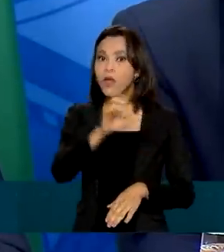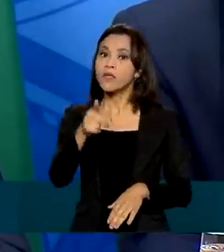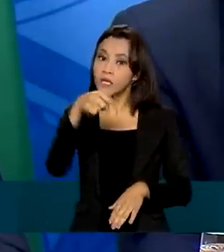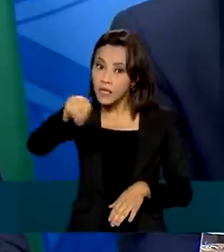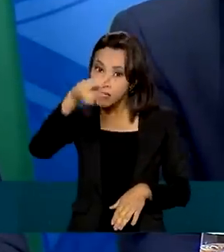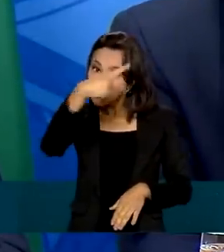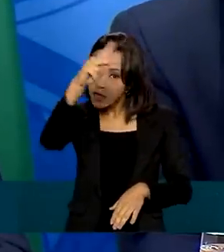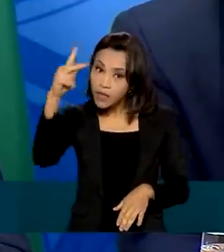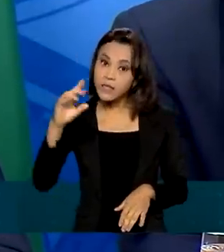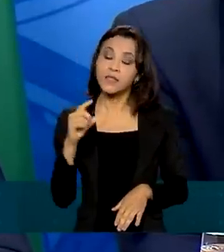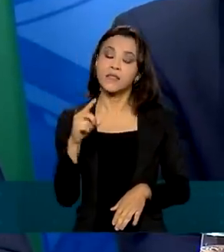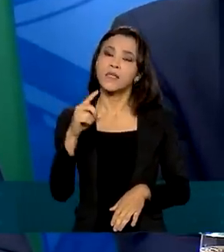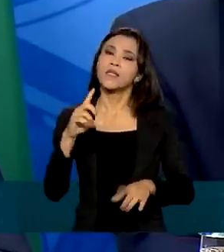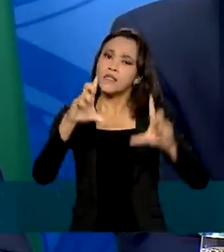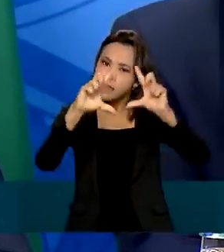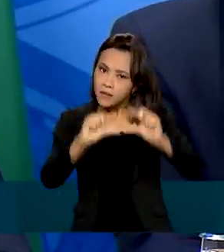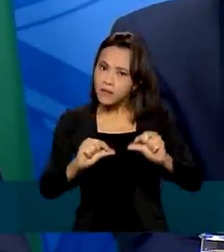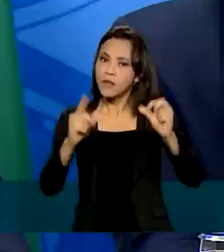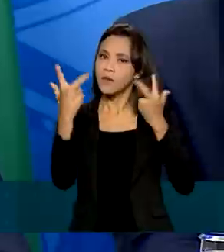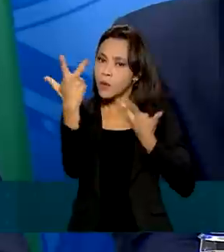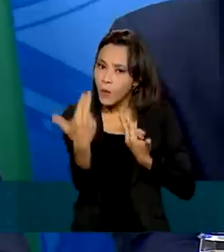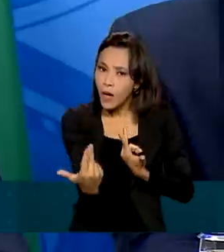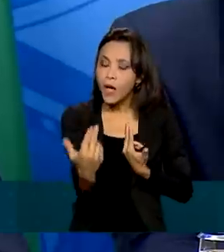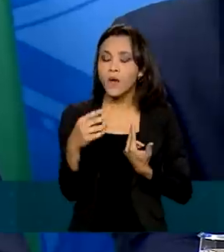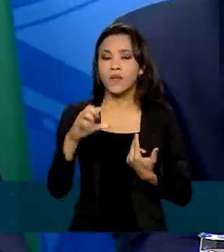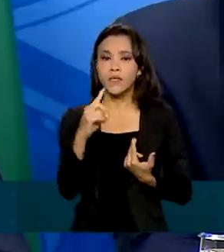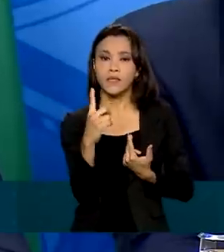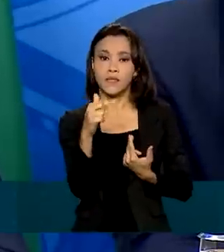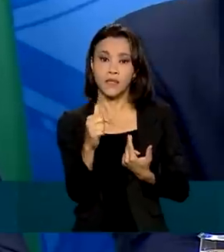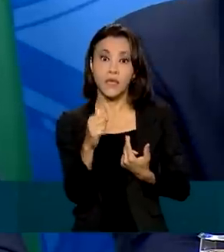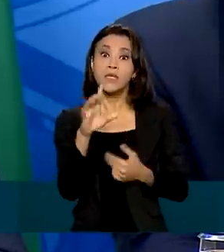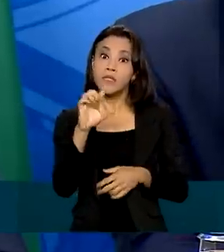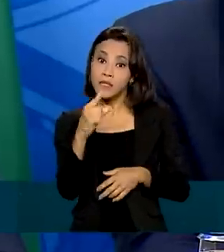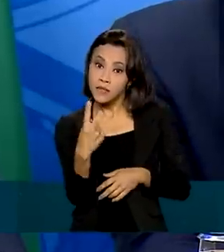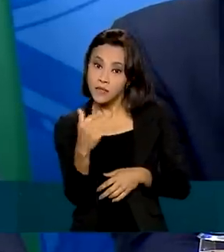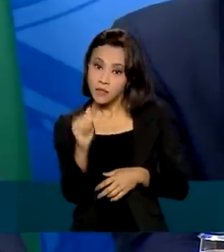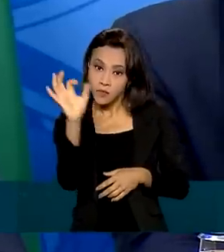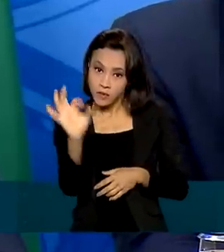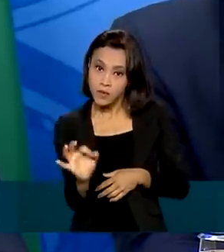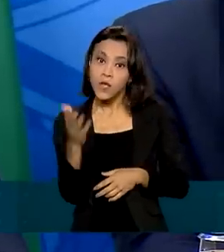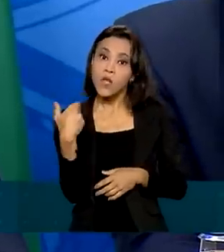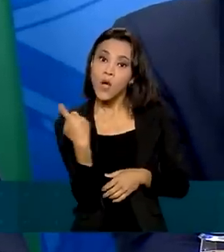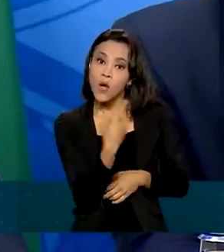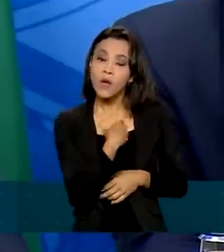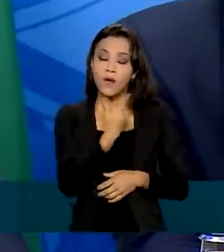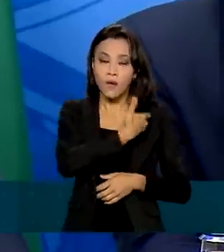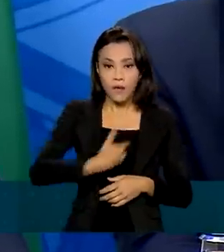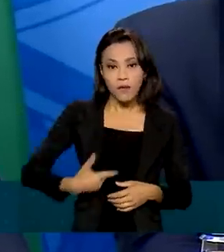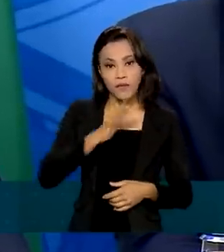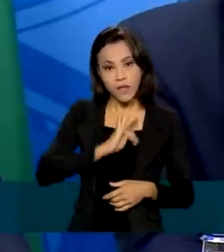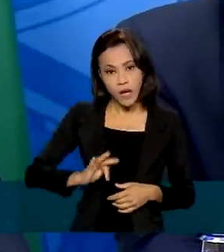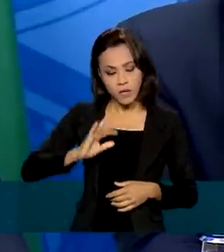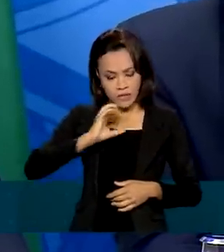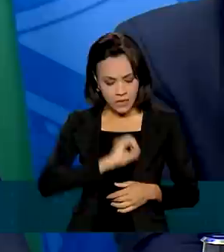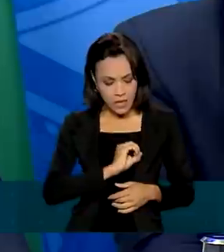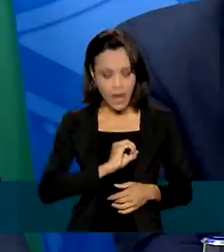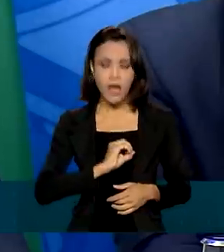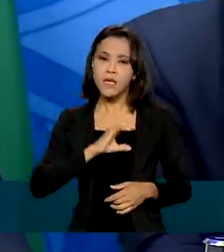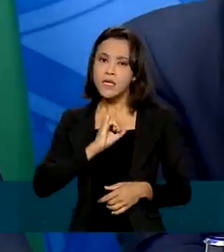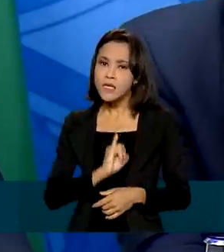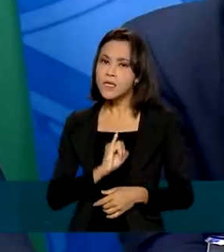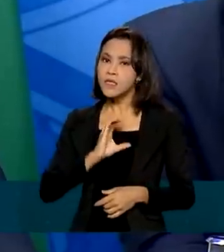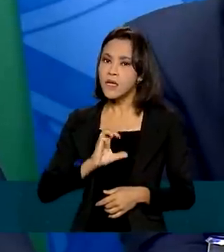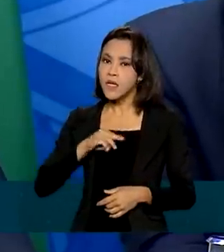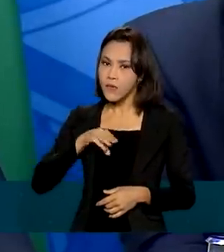Em uma vez aprovado o projeto de lei complementar, nós, o governo federal, zerarmos o ICMS